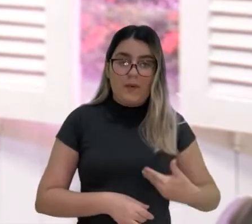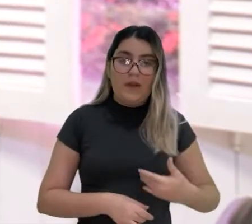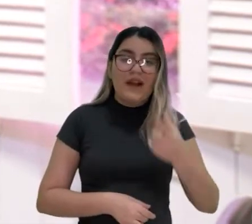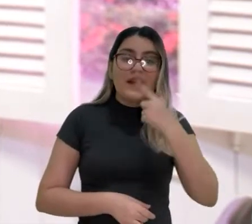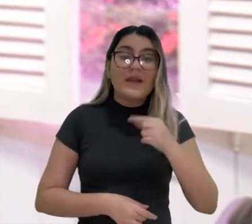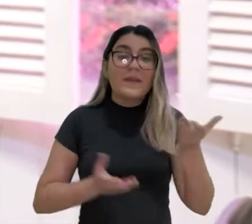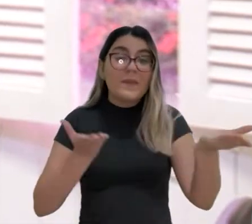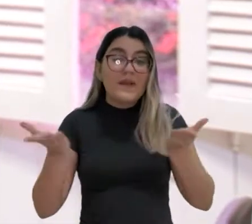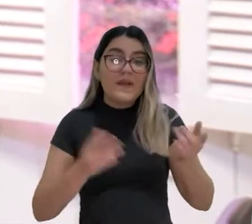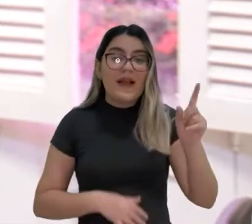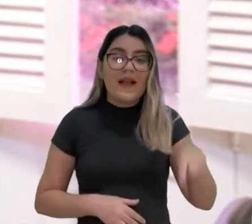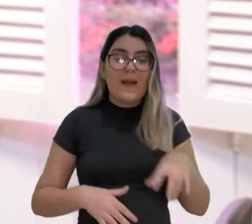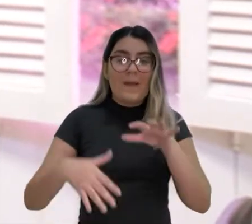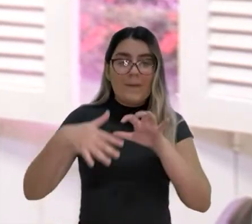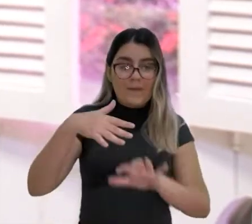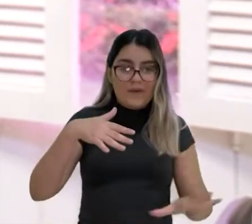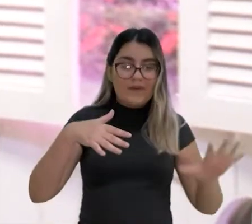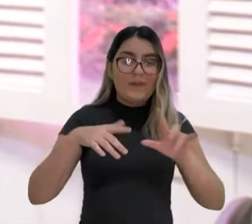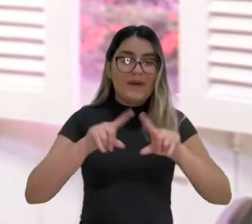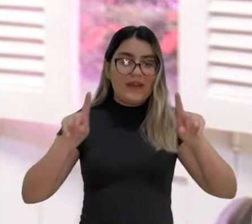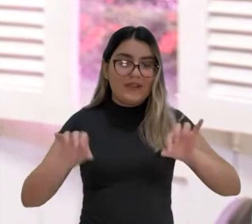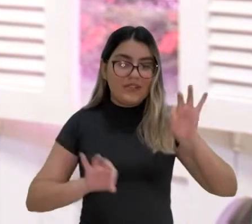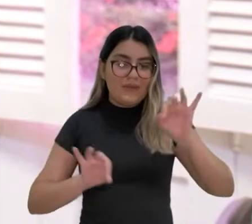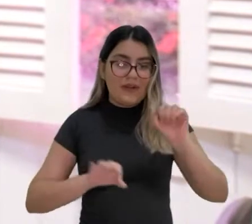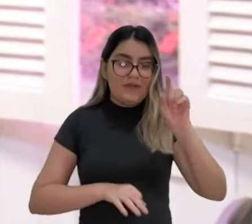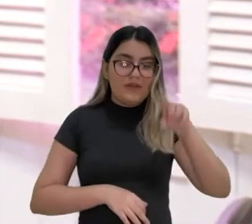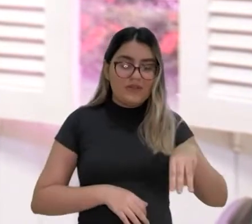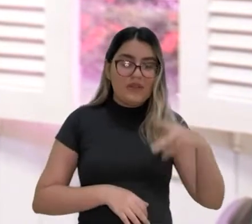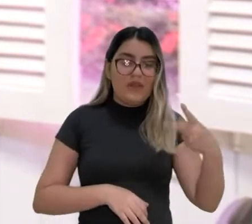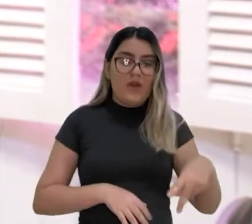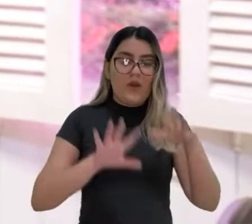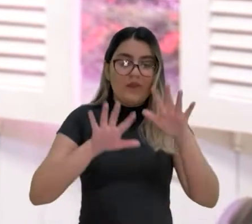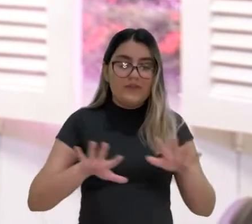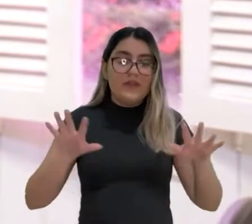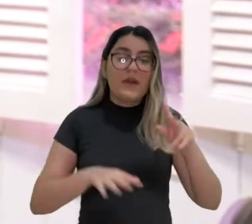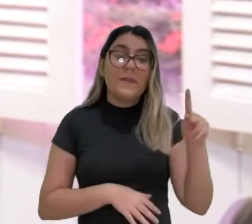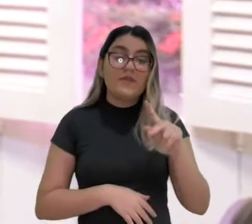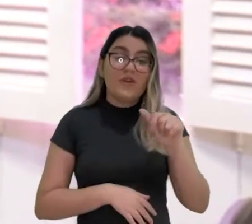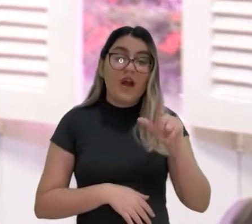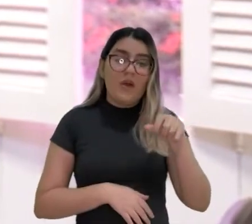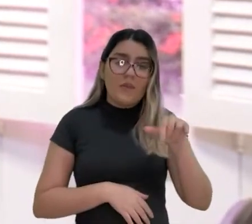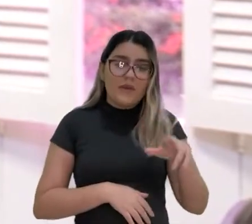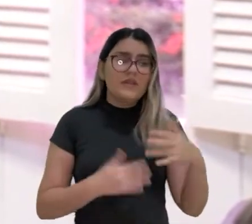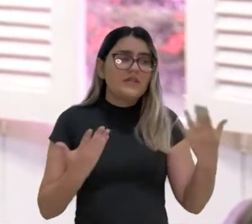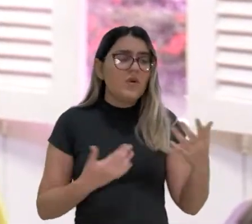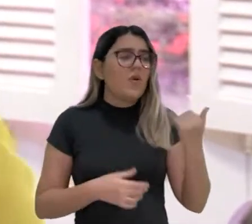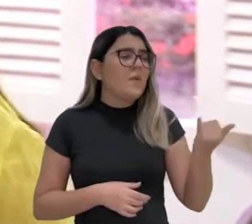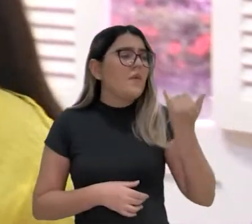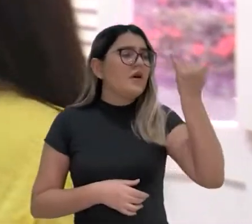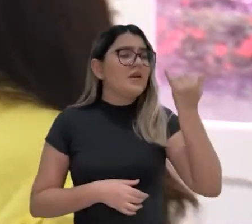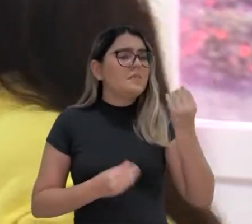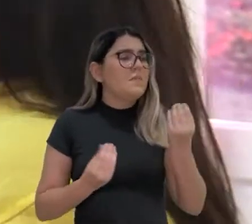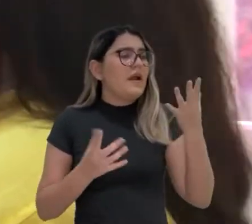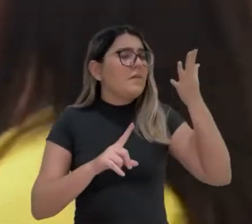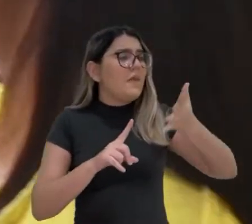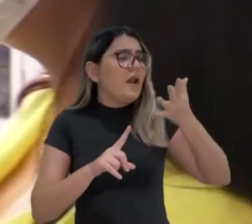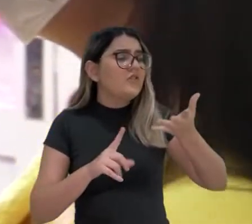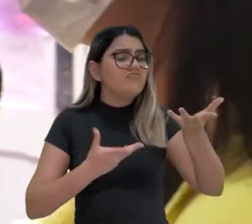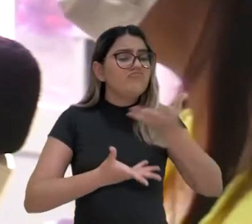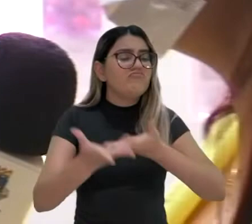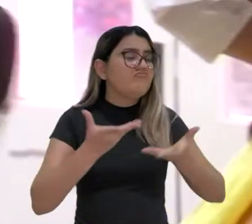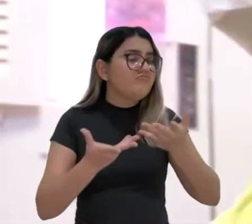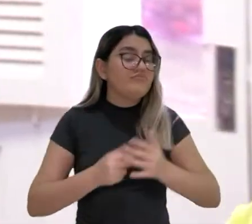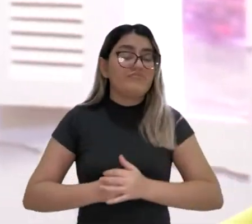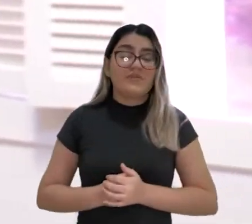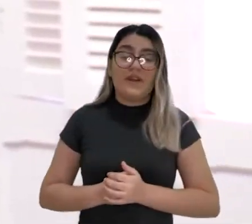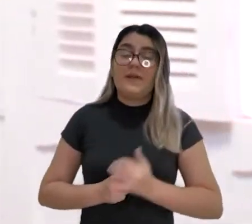pública. E quem vai mediar essa conversa é o Proreitor de Planejamento e Administração da UFC, professor Almir Bittencourt. Professor, qual é a importância